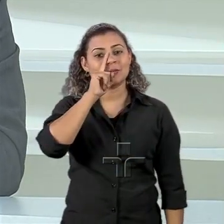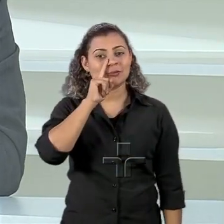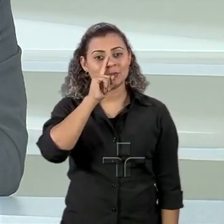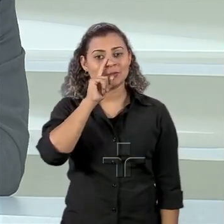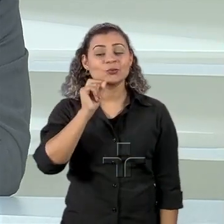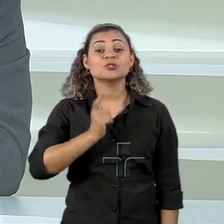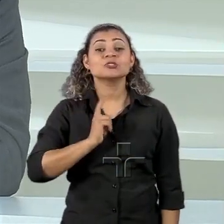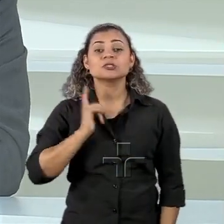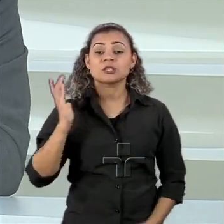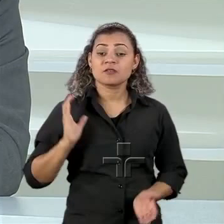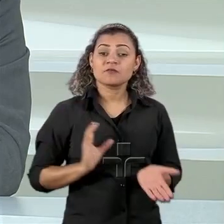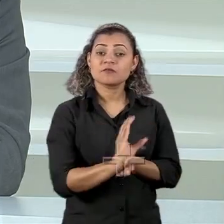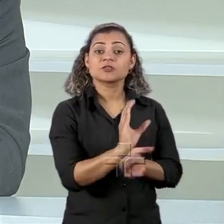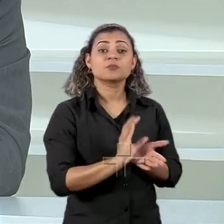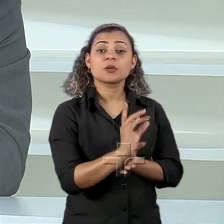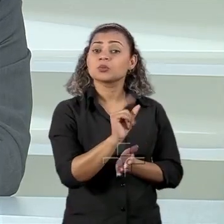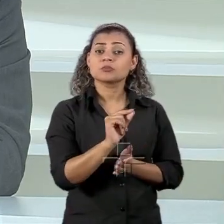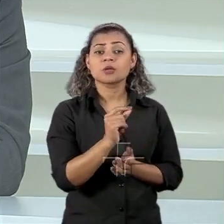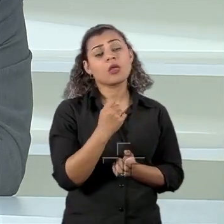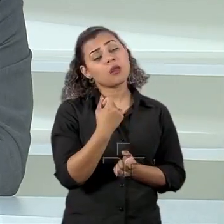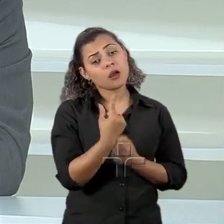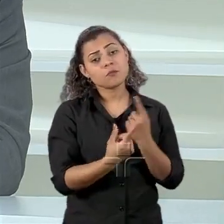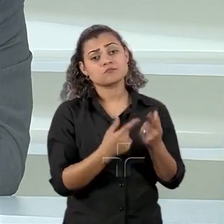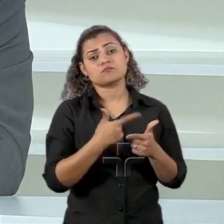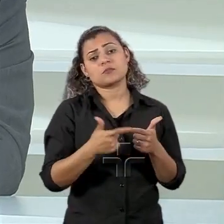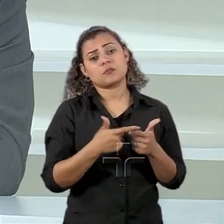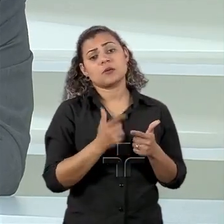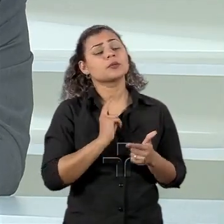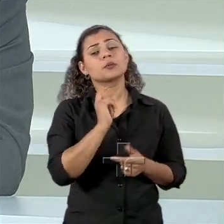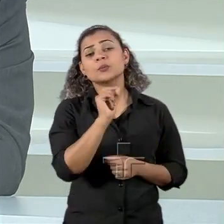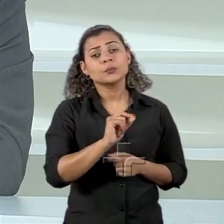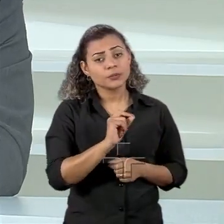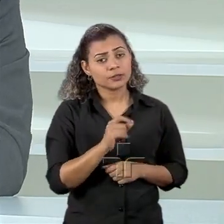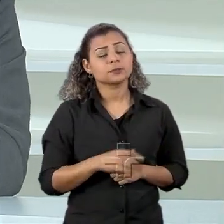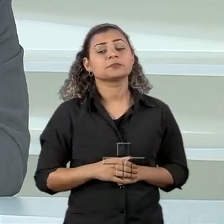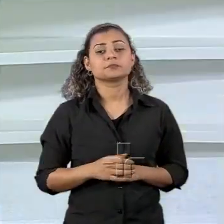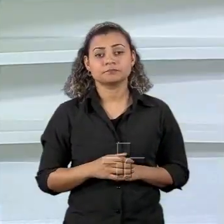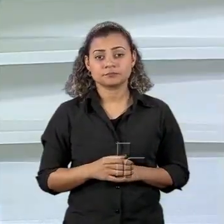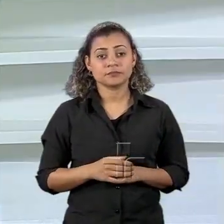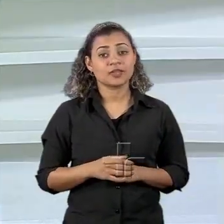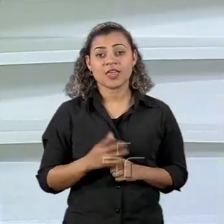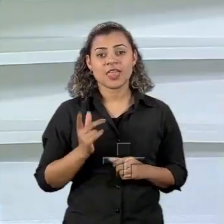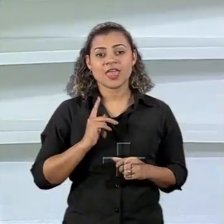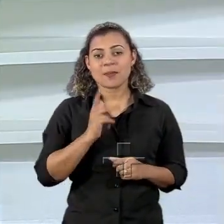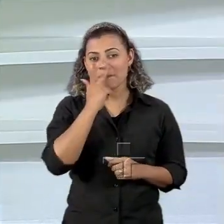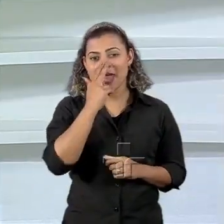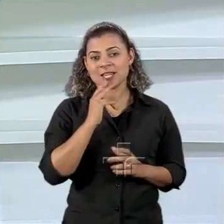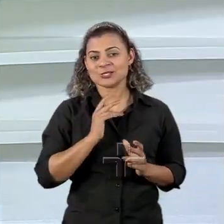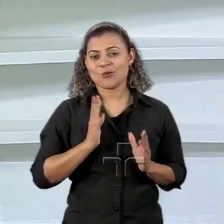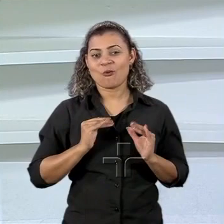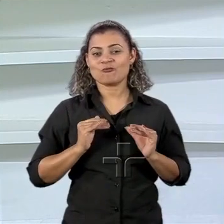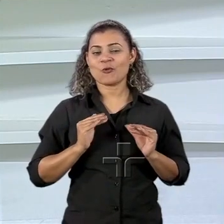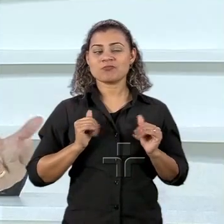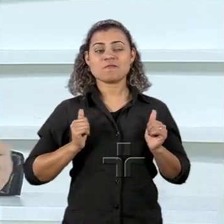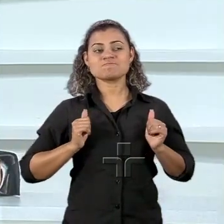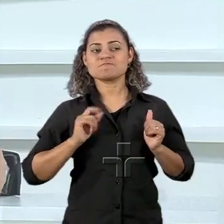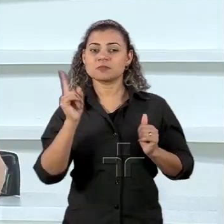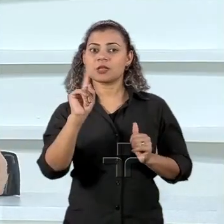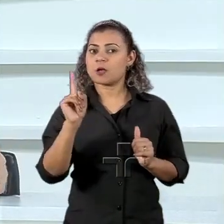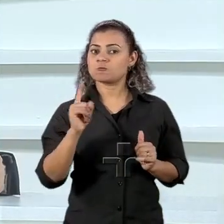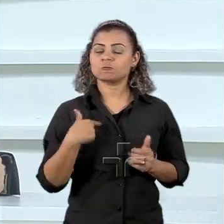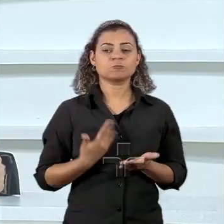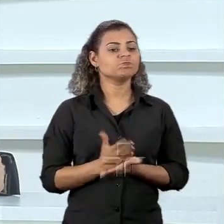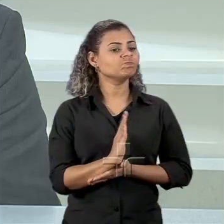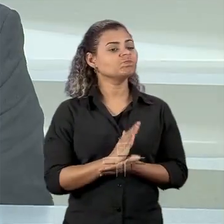receber investimentos sem essas condicionalidades. Então, vamos dizer, que ele não está confortável com isso. Esse é um debate importante,